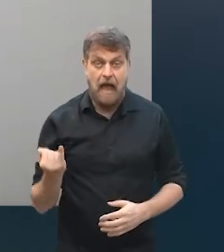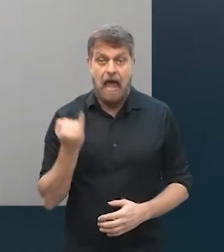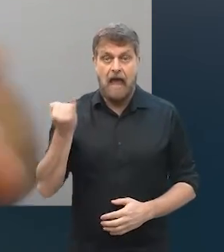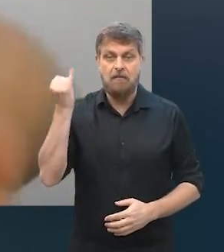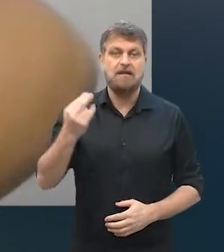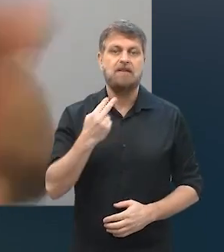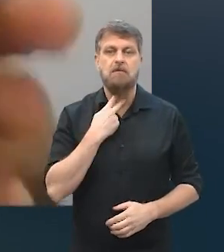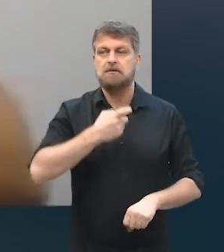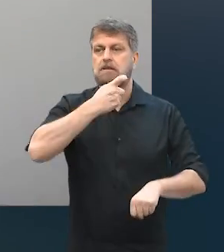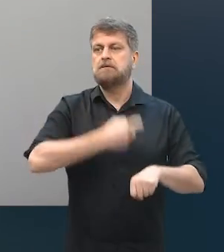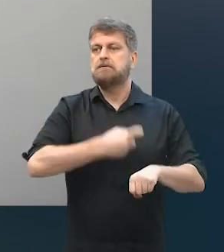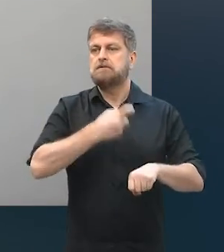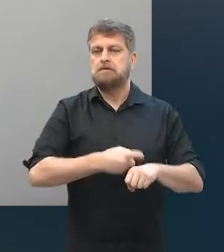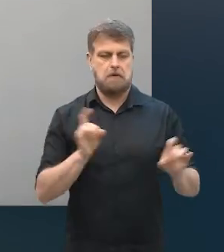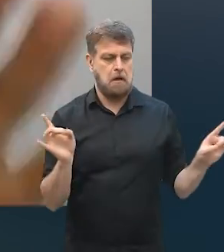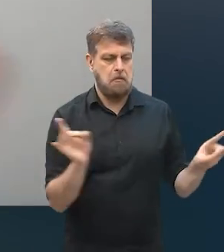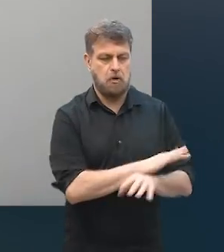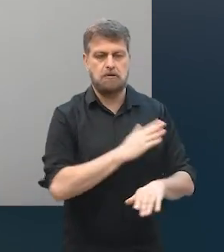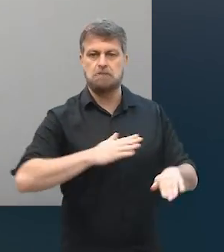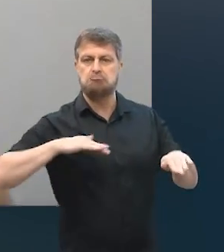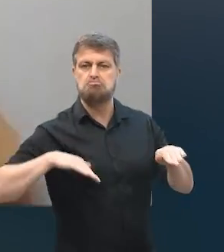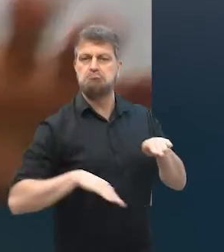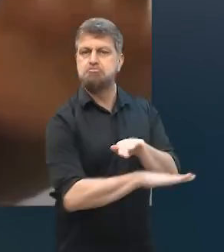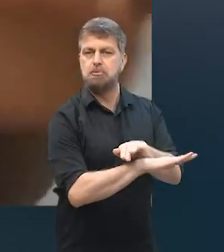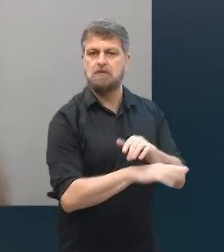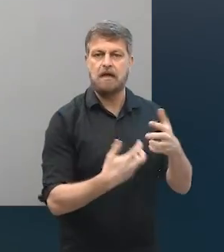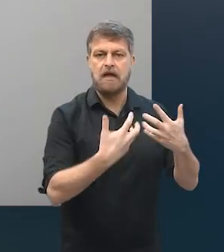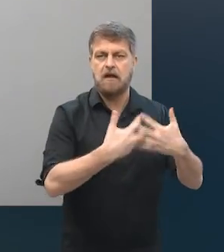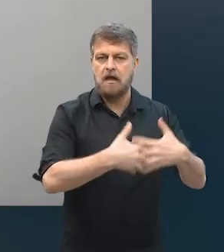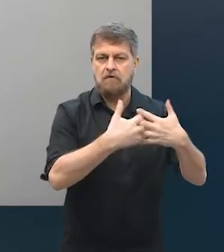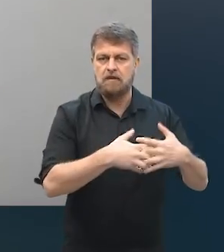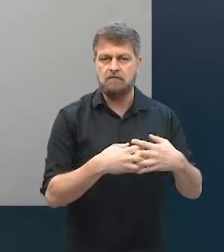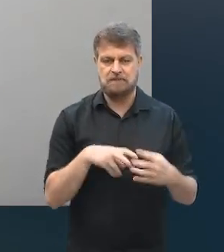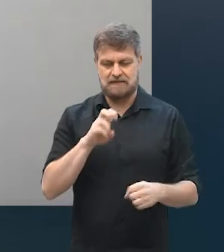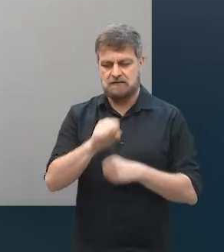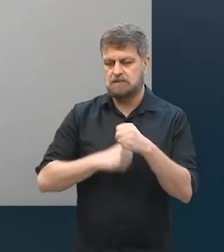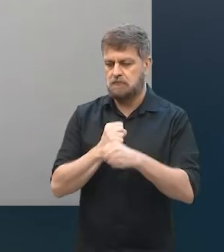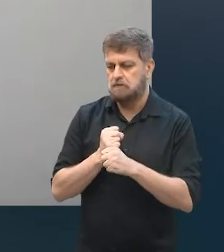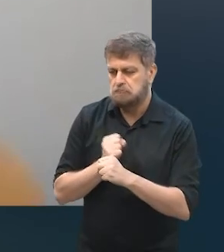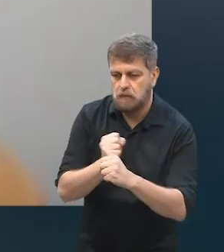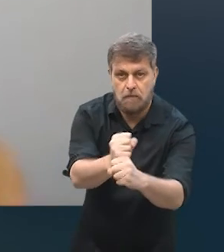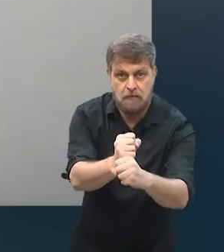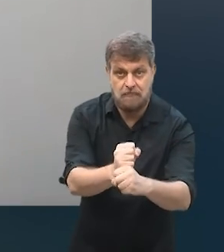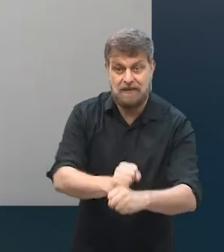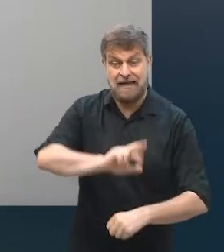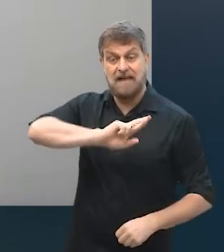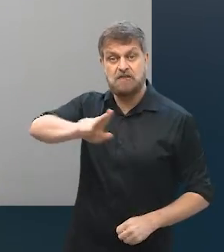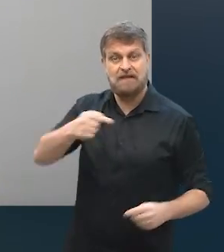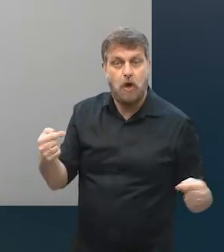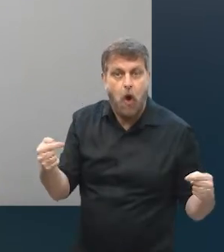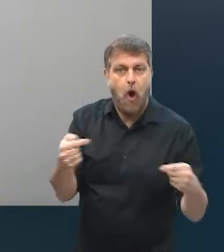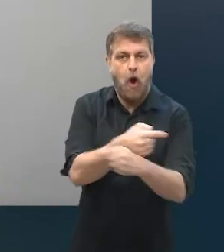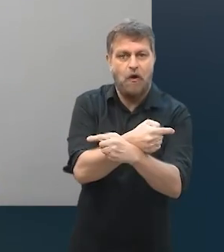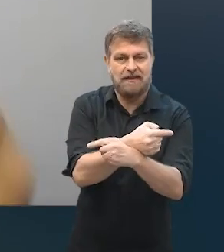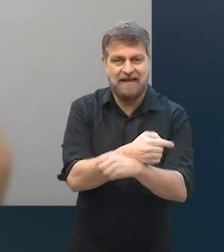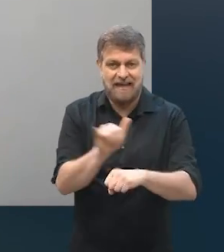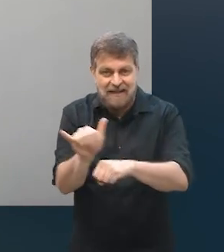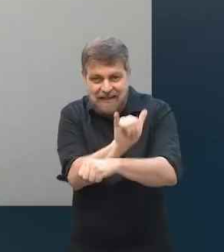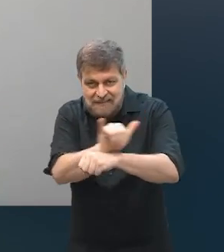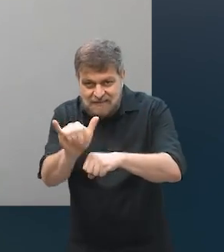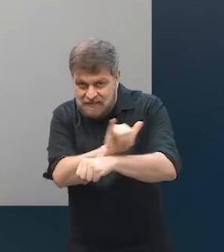algo estanque, né, como algo que a gente deixa aqui na mesa e que vai funcionar para os próximos cinco anos, pelo contrário, do ponto de vista